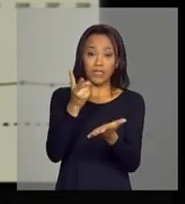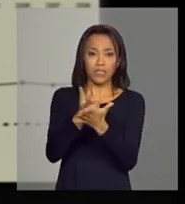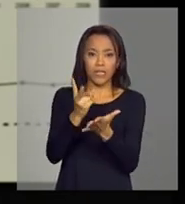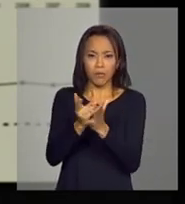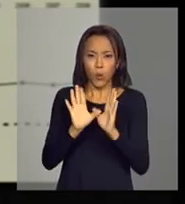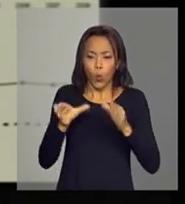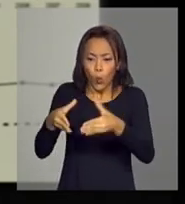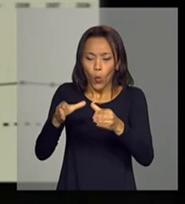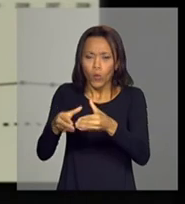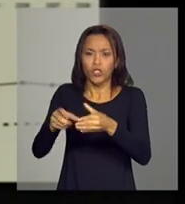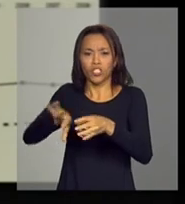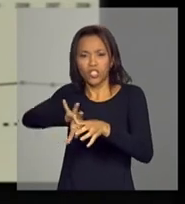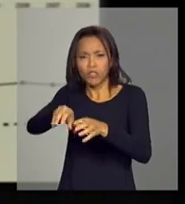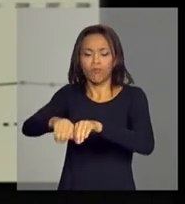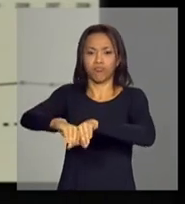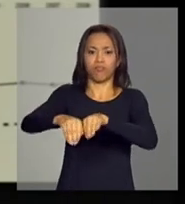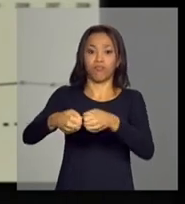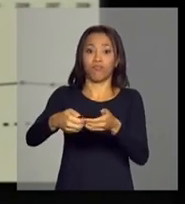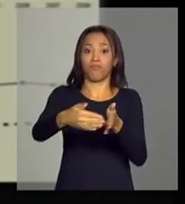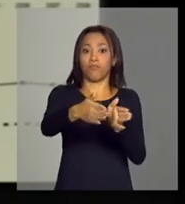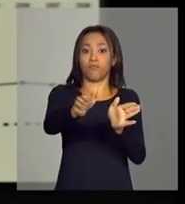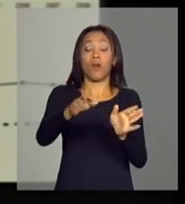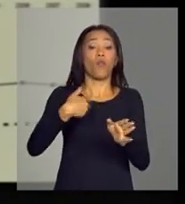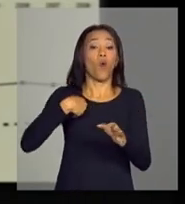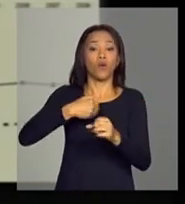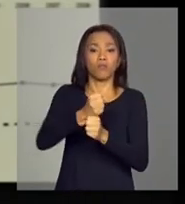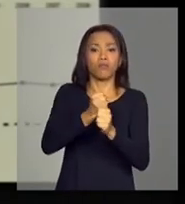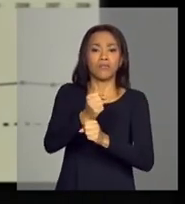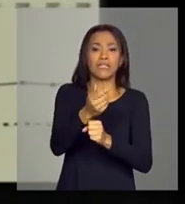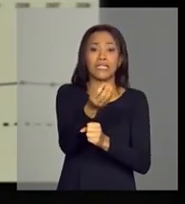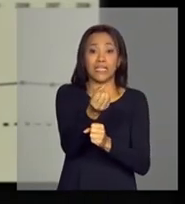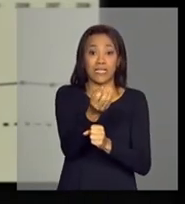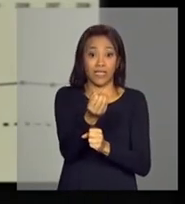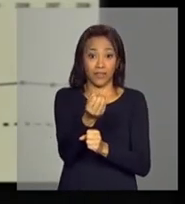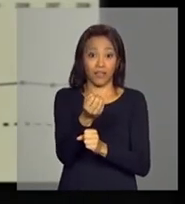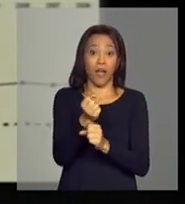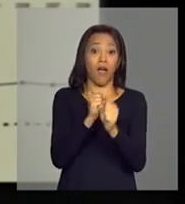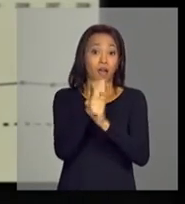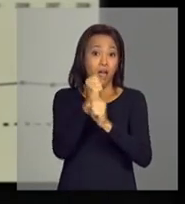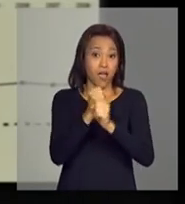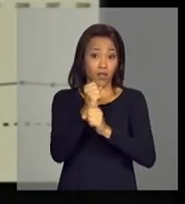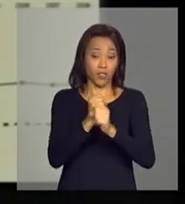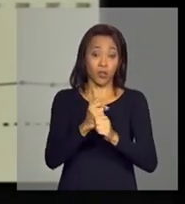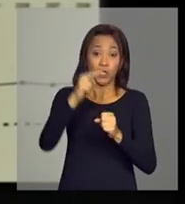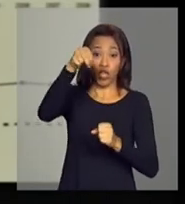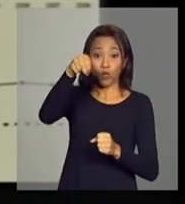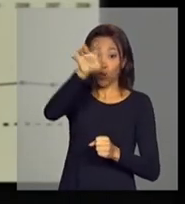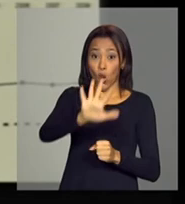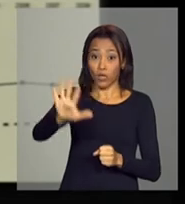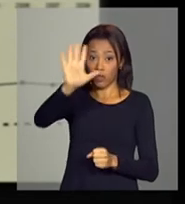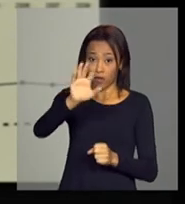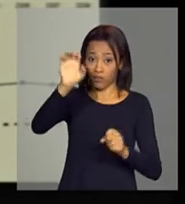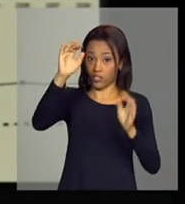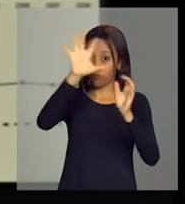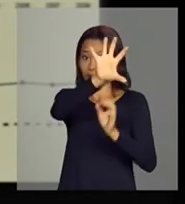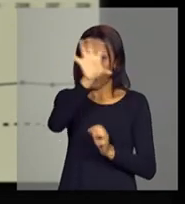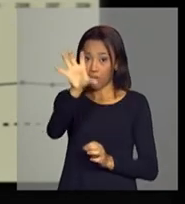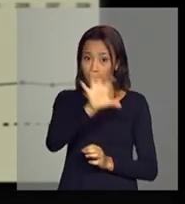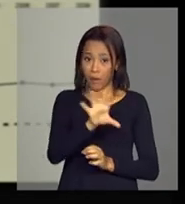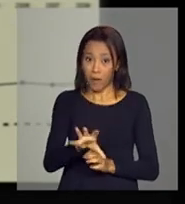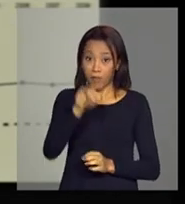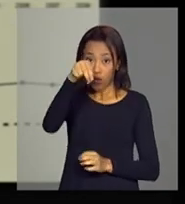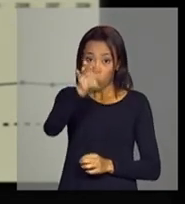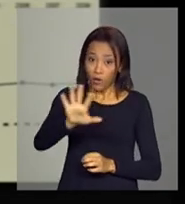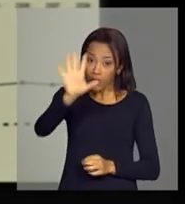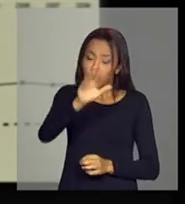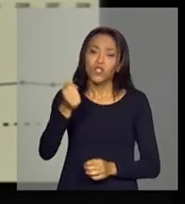nós levaríamos aí 60 anos para que o Nordeste se aproximasse de uma marca de 75